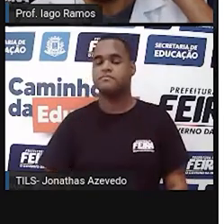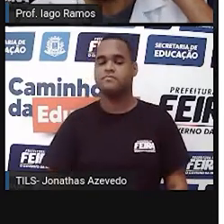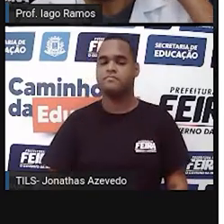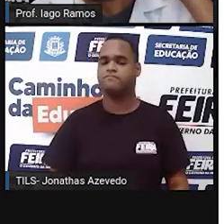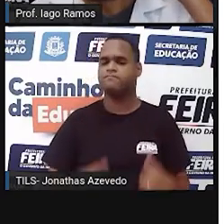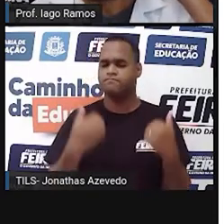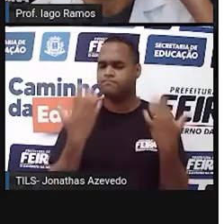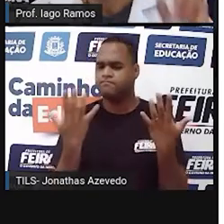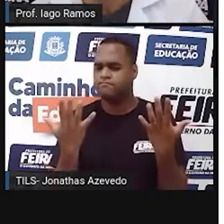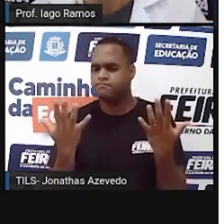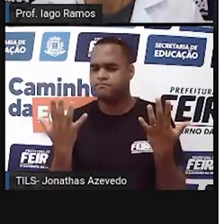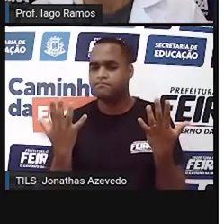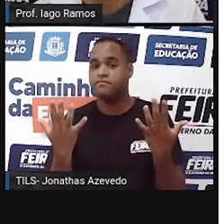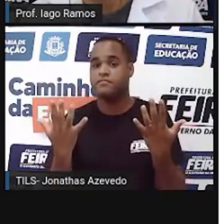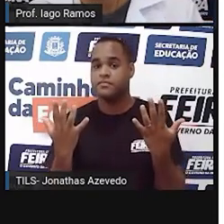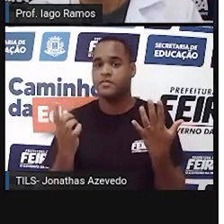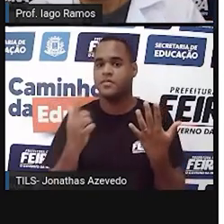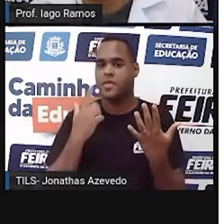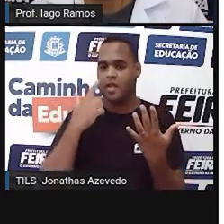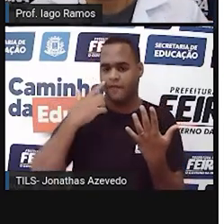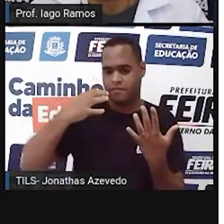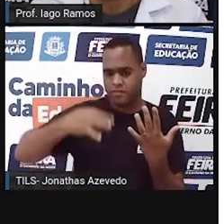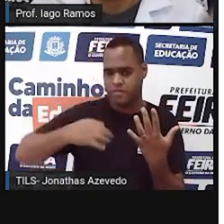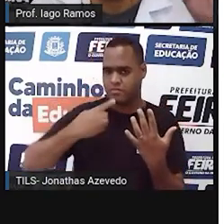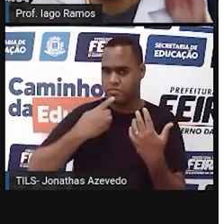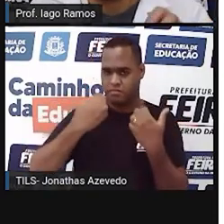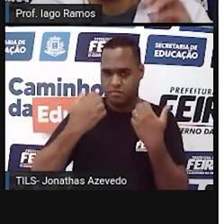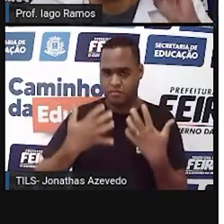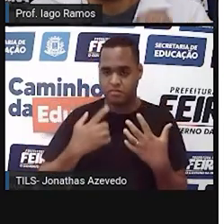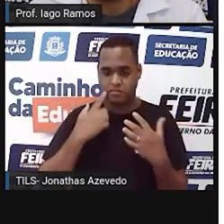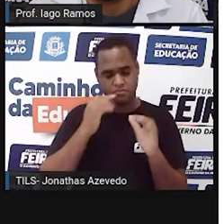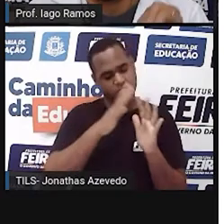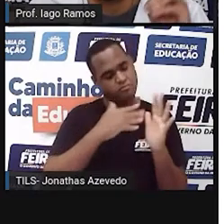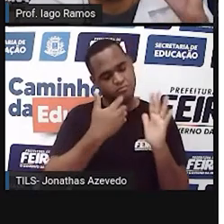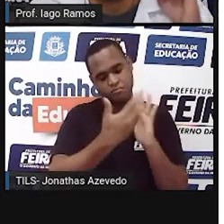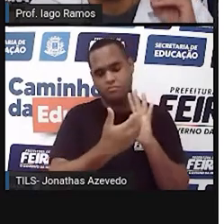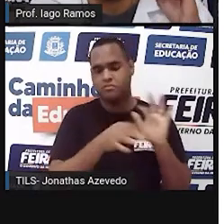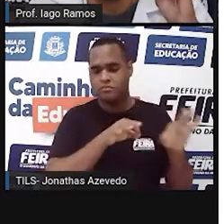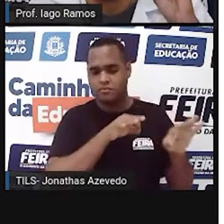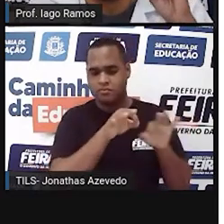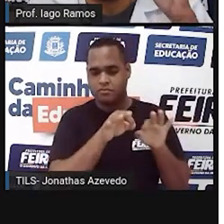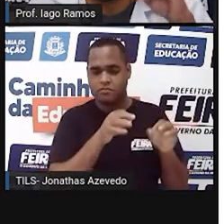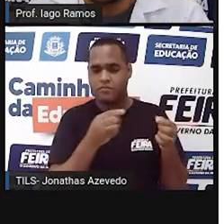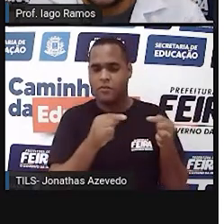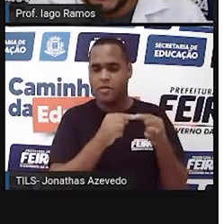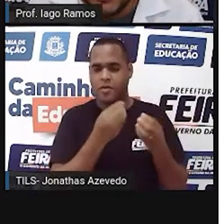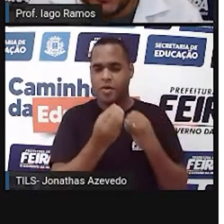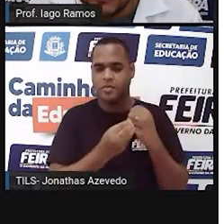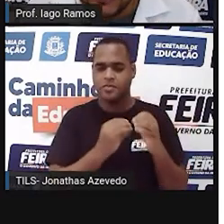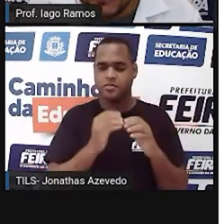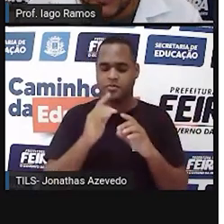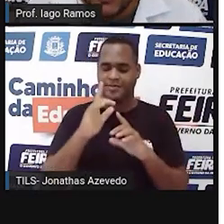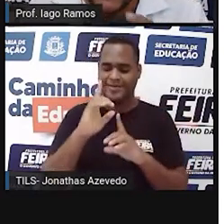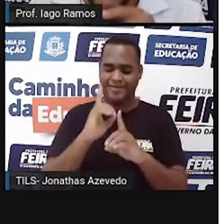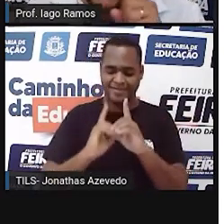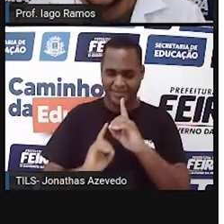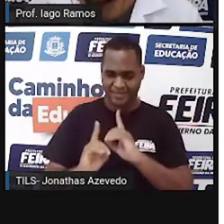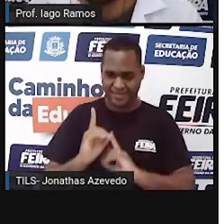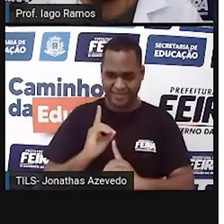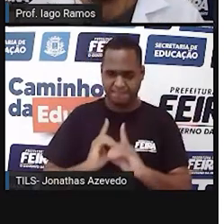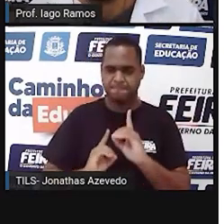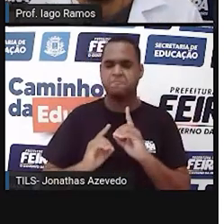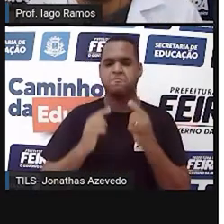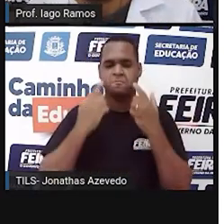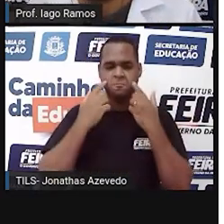E aí? A afirmação dizia que essa tabela está organizada de maneira decrescente. Olha só a